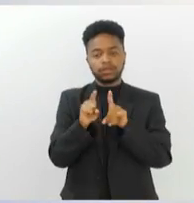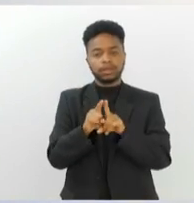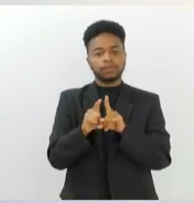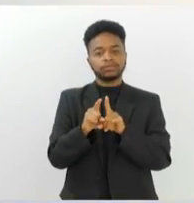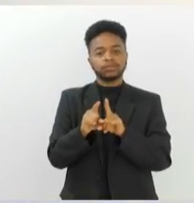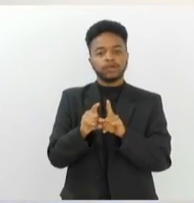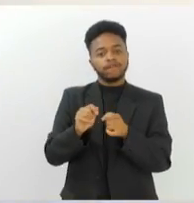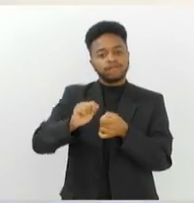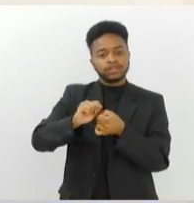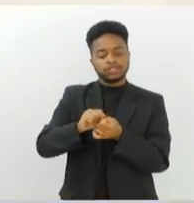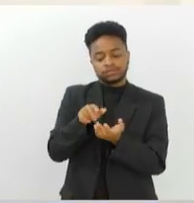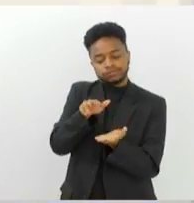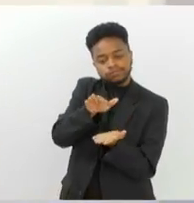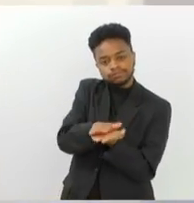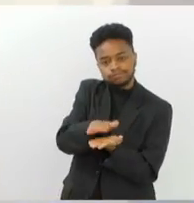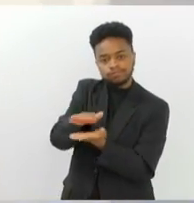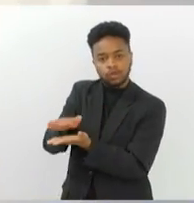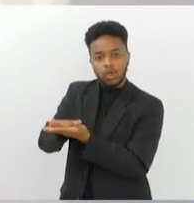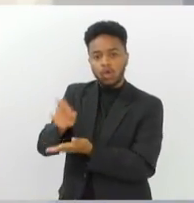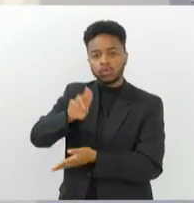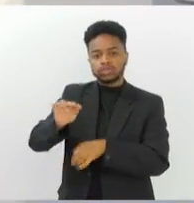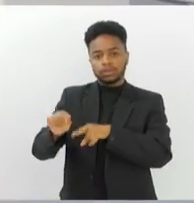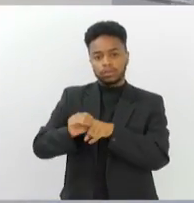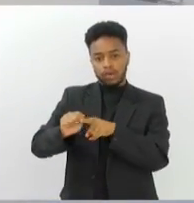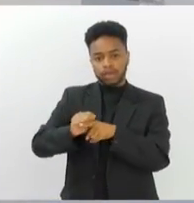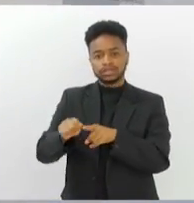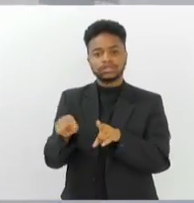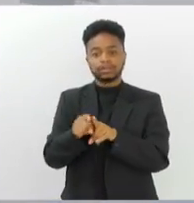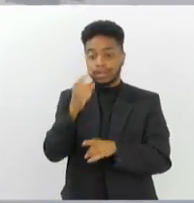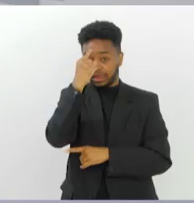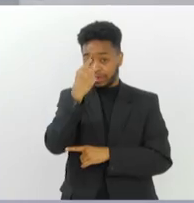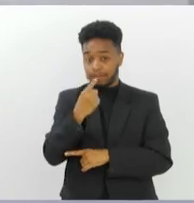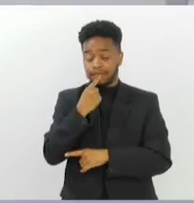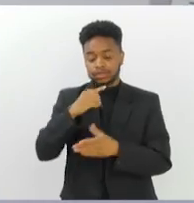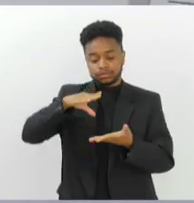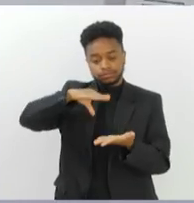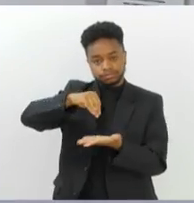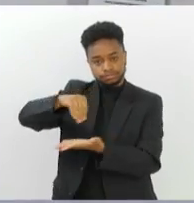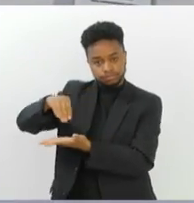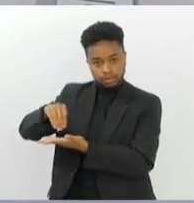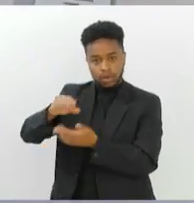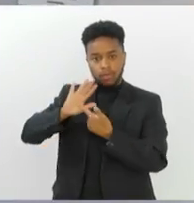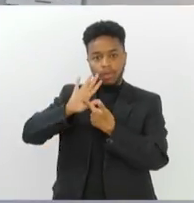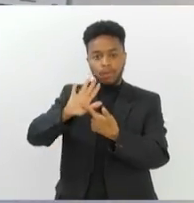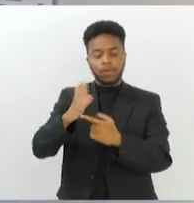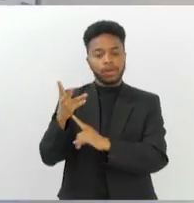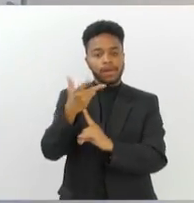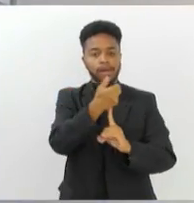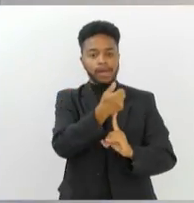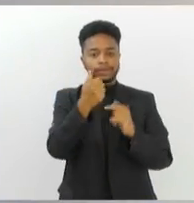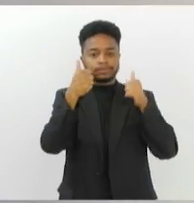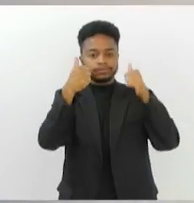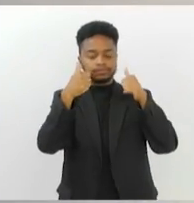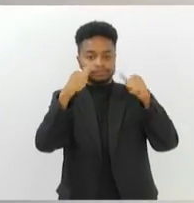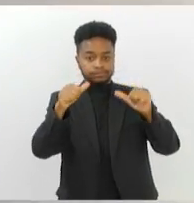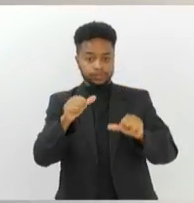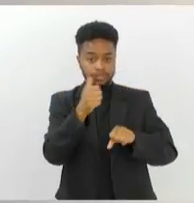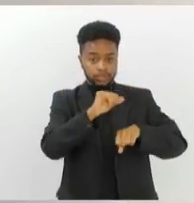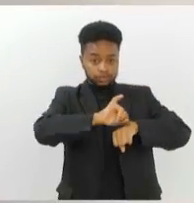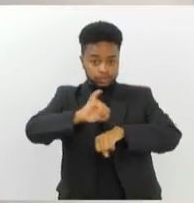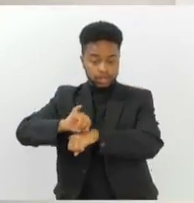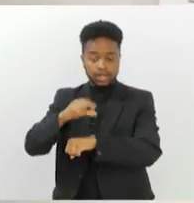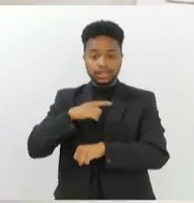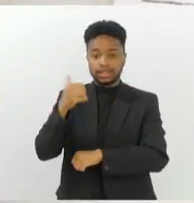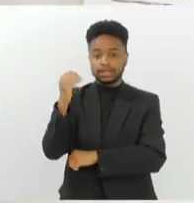em gravuras por meio de carimbos de borracha. Essas imagens foram digitalizadas e formam a mostra artística, que é composta por dez